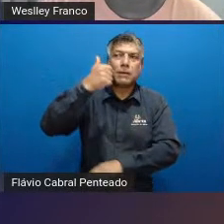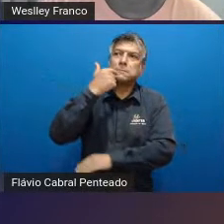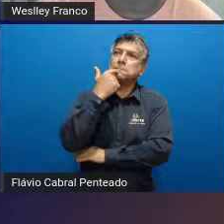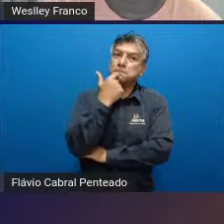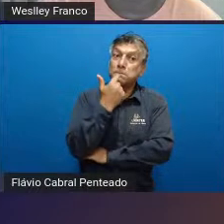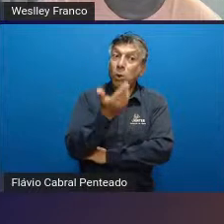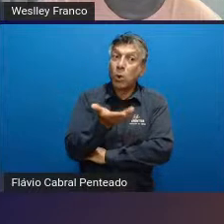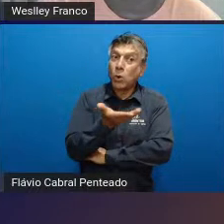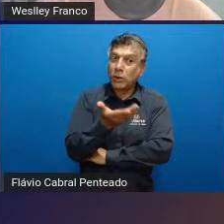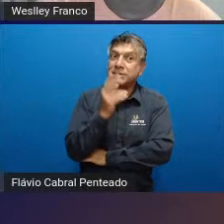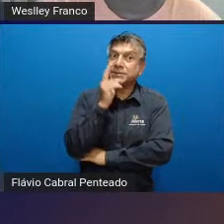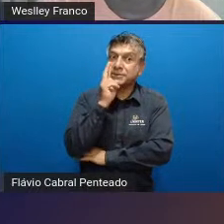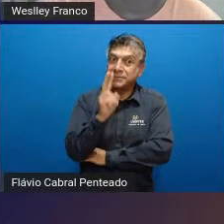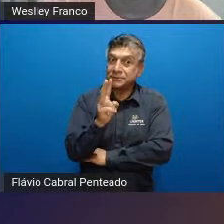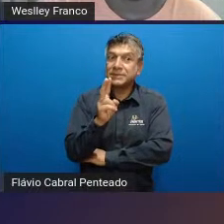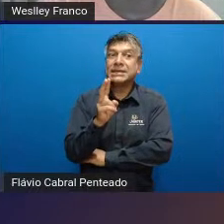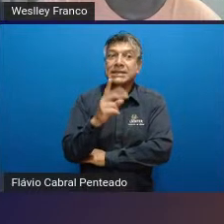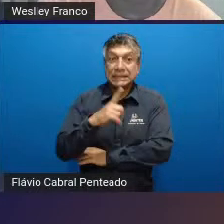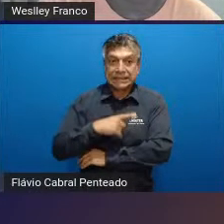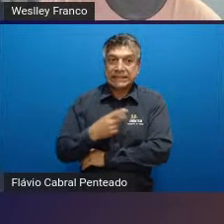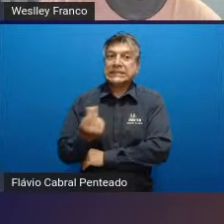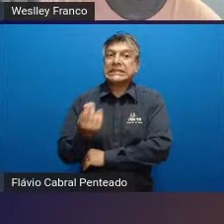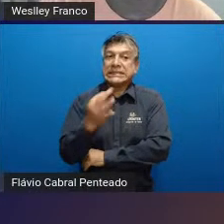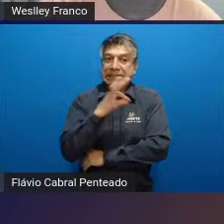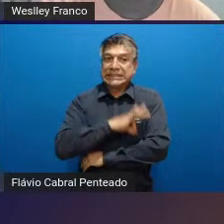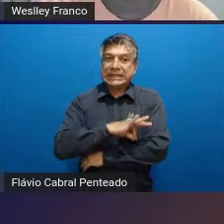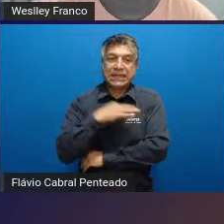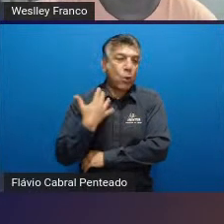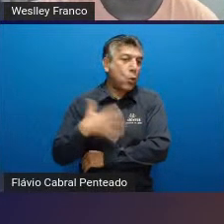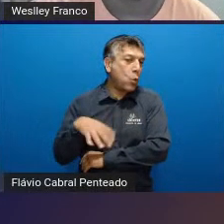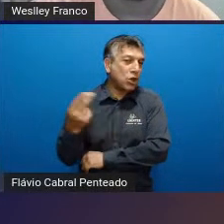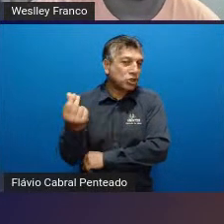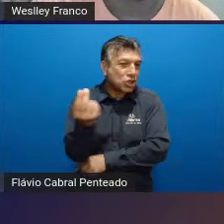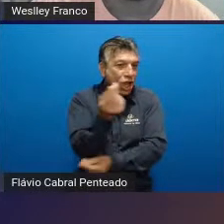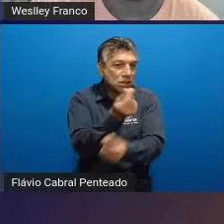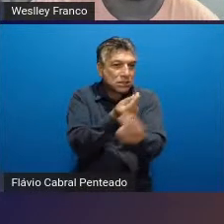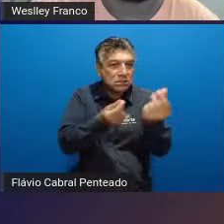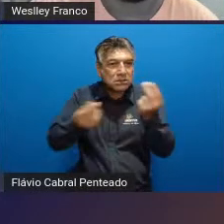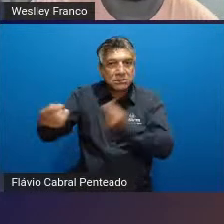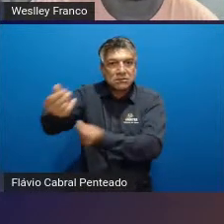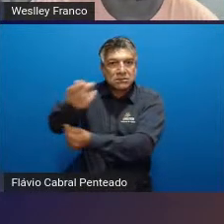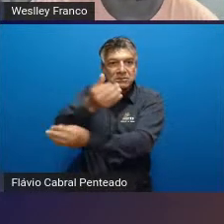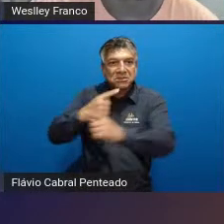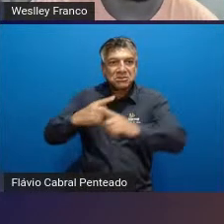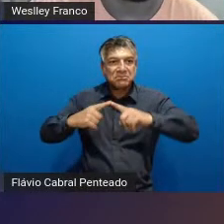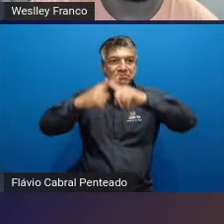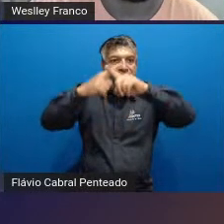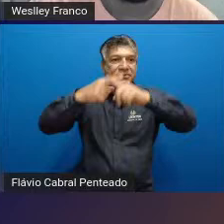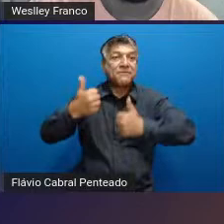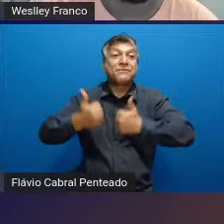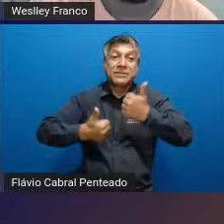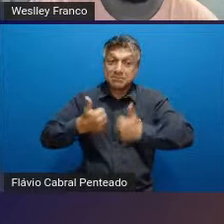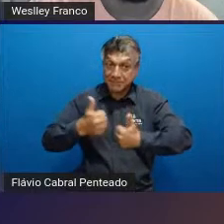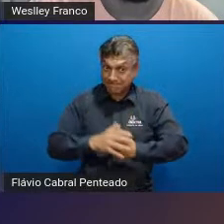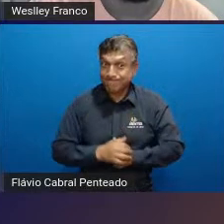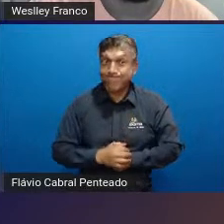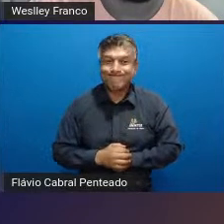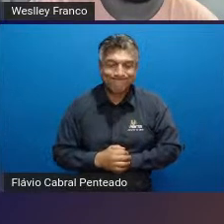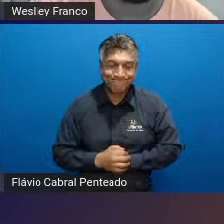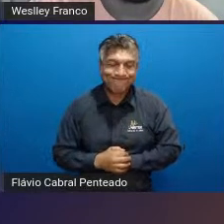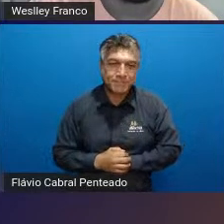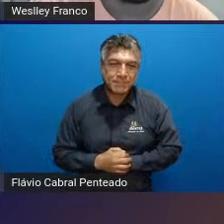nós vemos as altas cifras que são circuladas dentro do âmbito do futebol. E